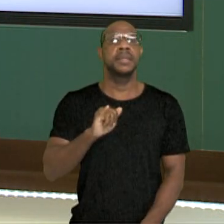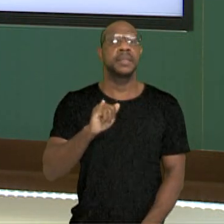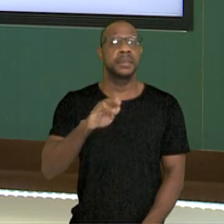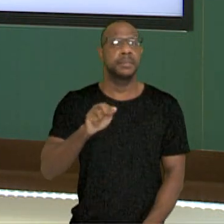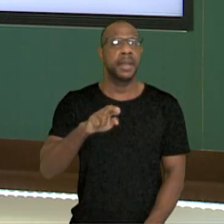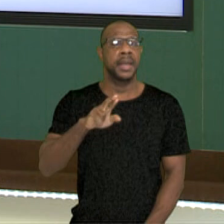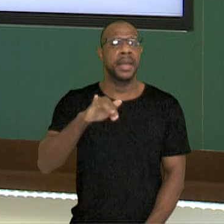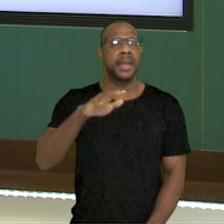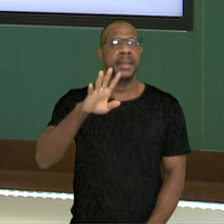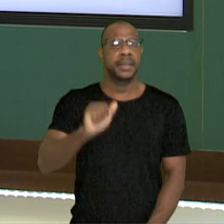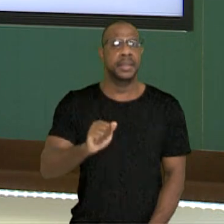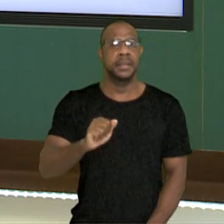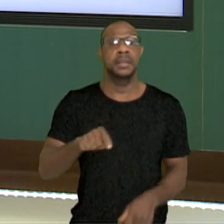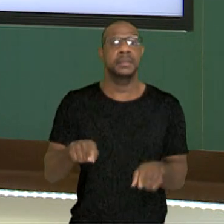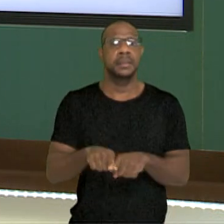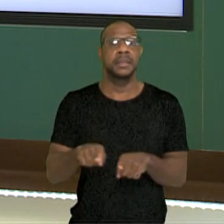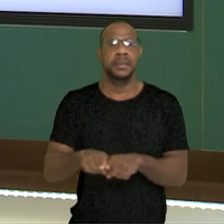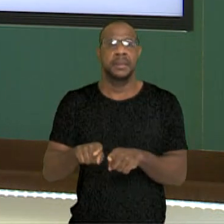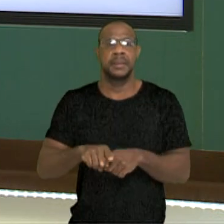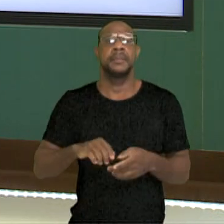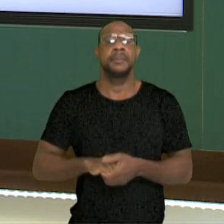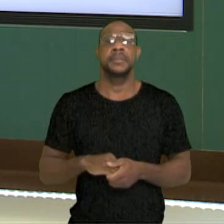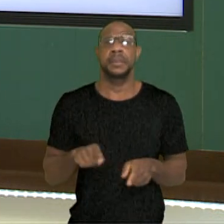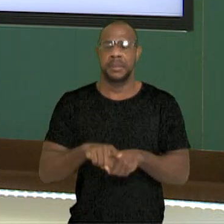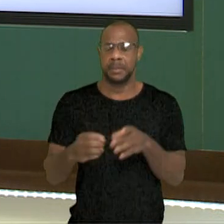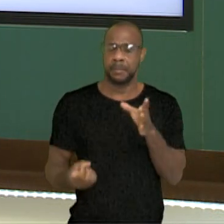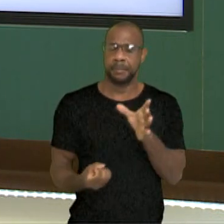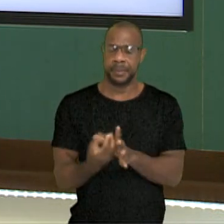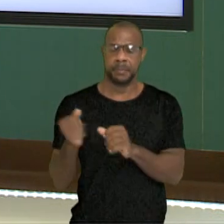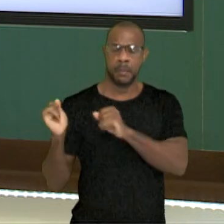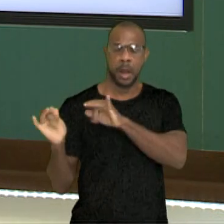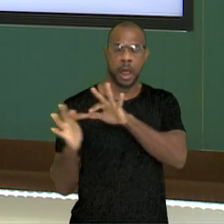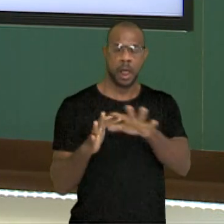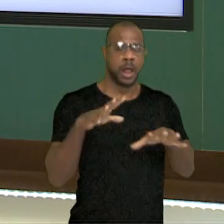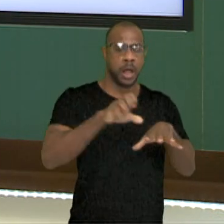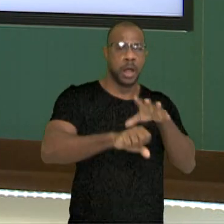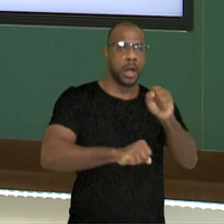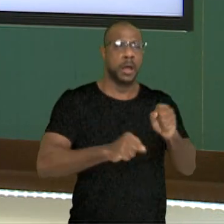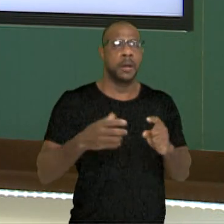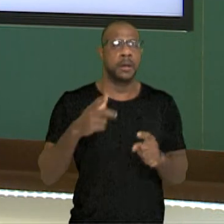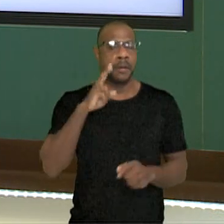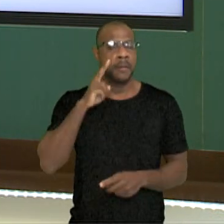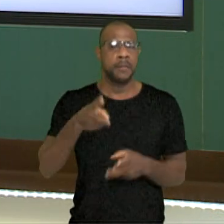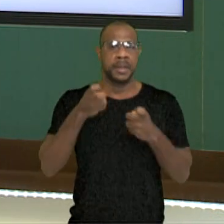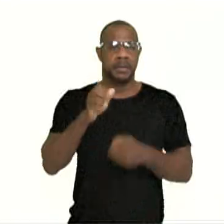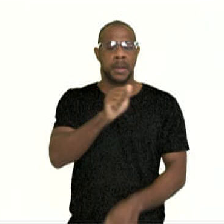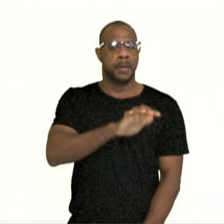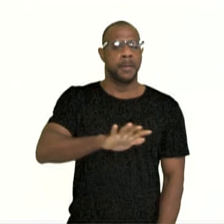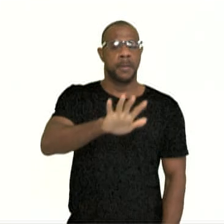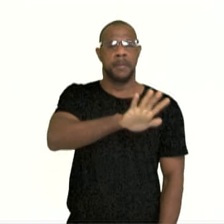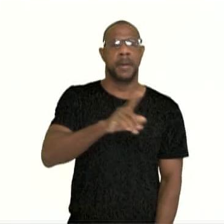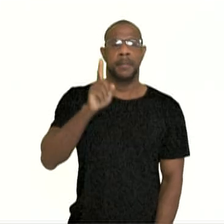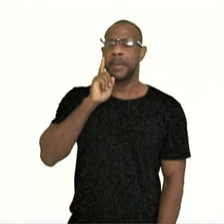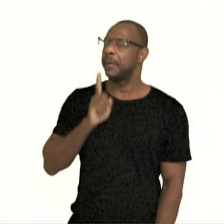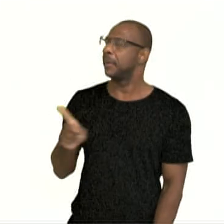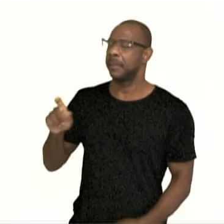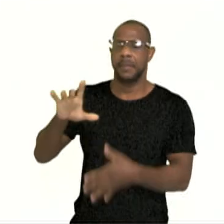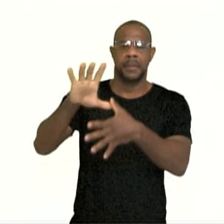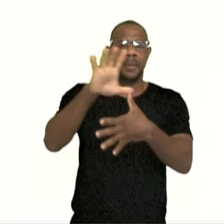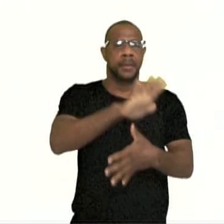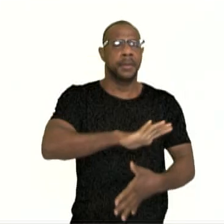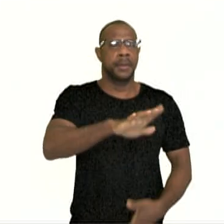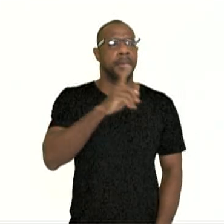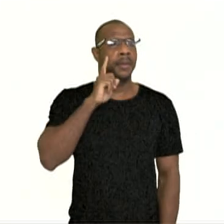411 até 585, como vocês podem ver aqui no mapa, né? Esses, os Suevos, estão aqui